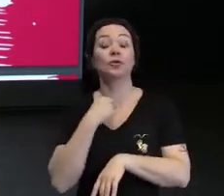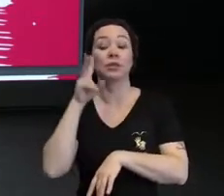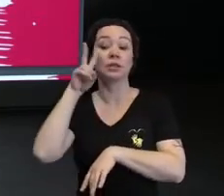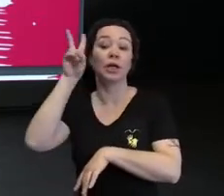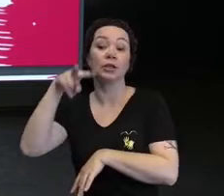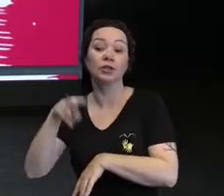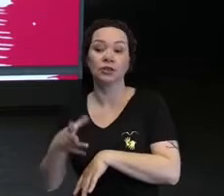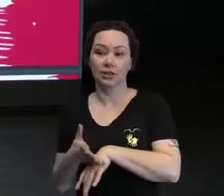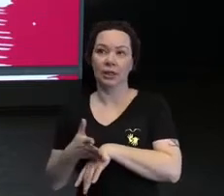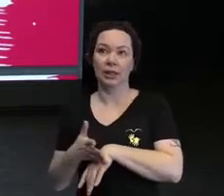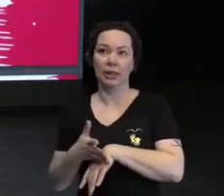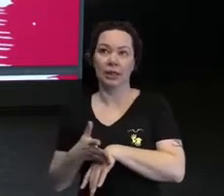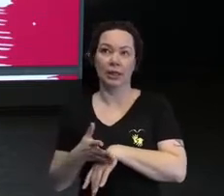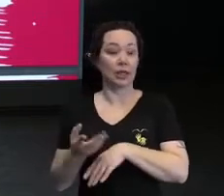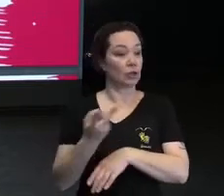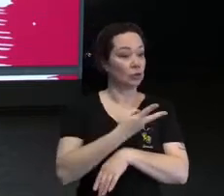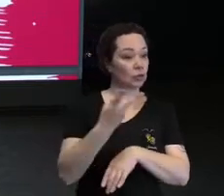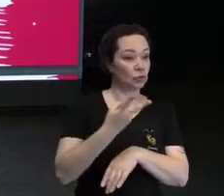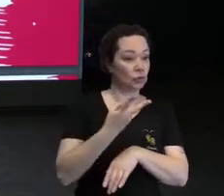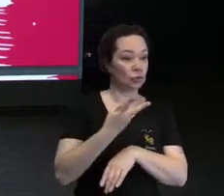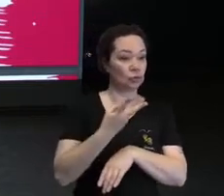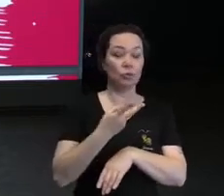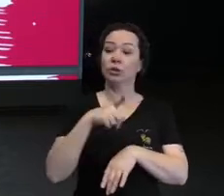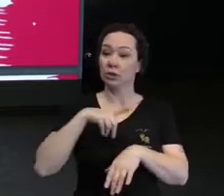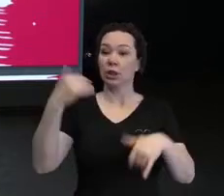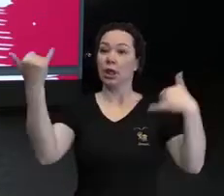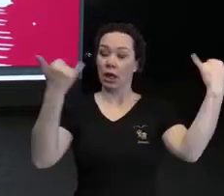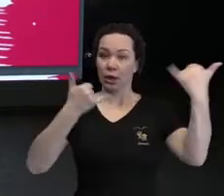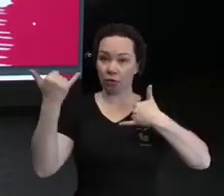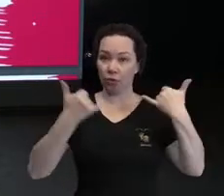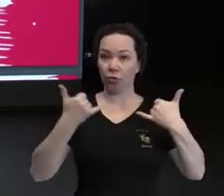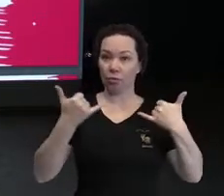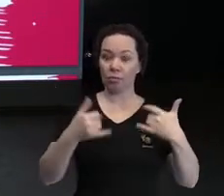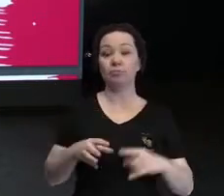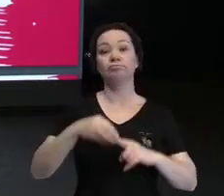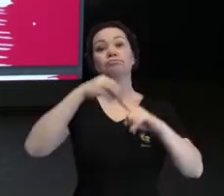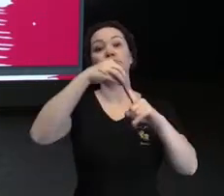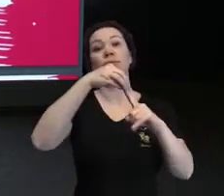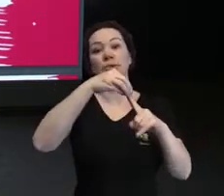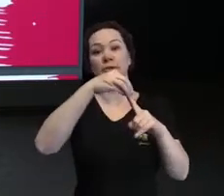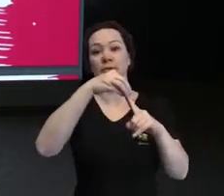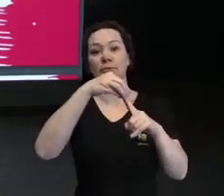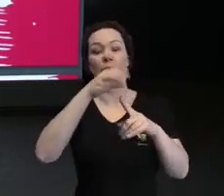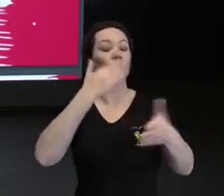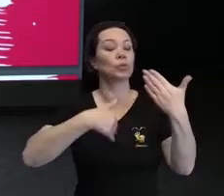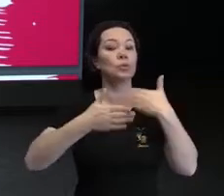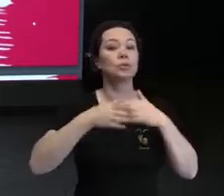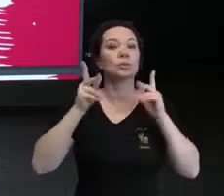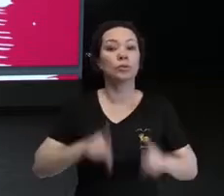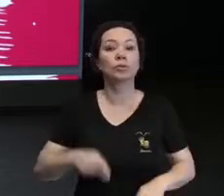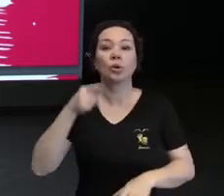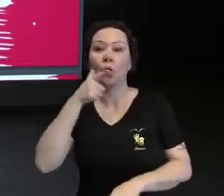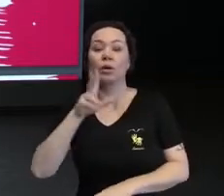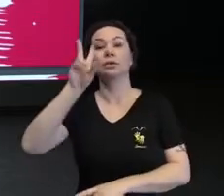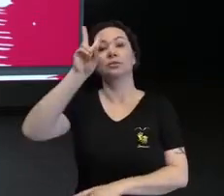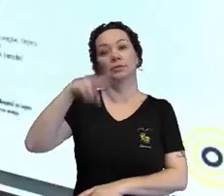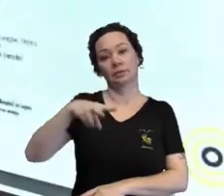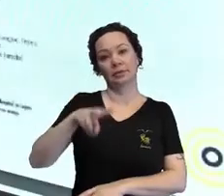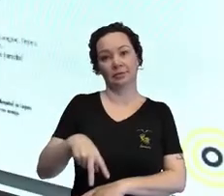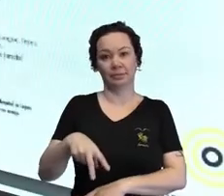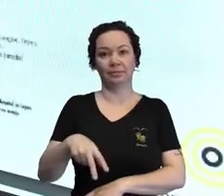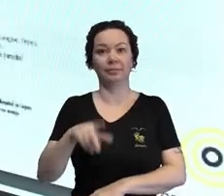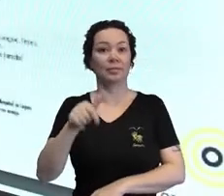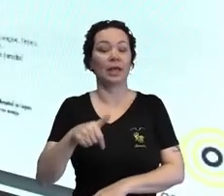está invalidando a importância da informação que as pessoas precisam ter. A gente está simplesmente